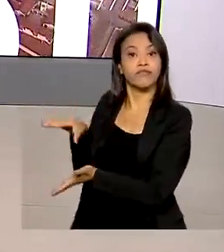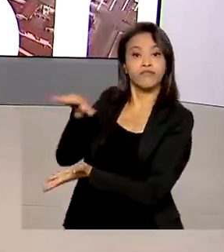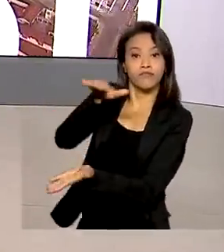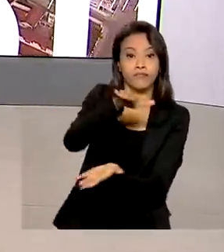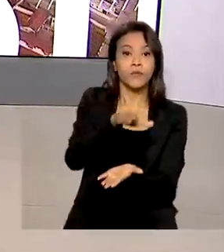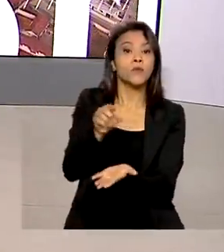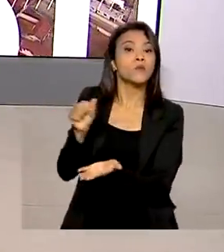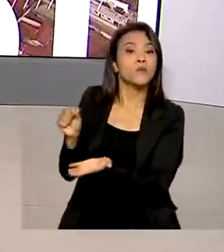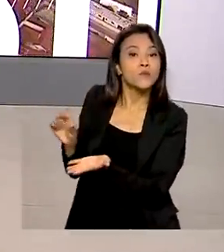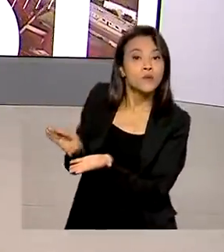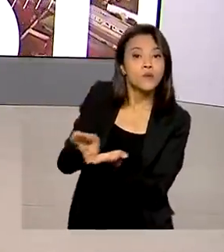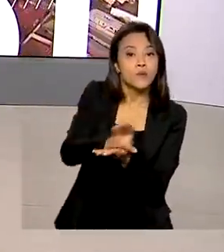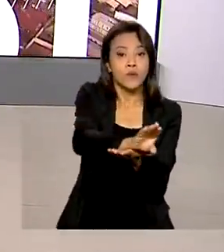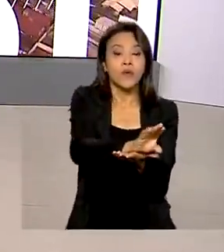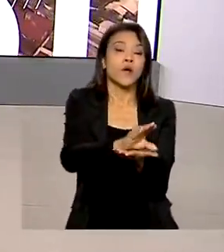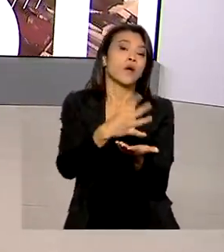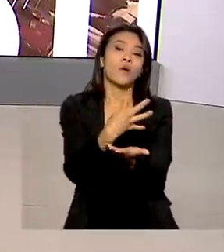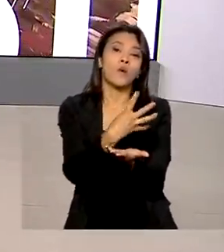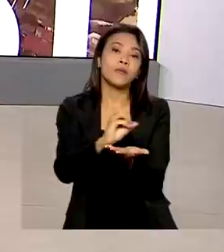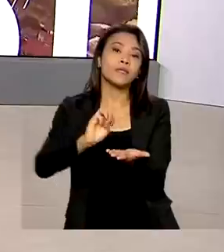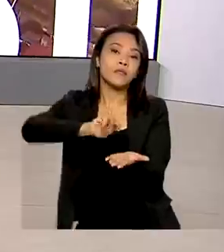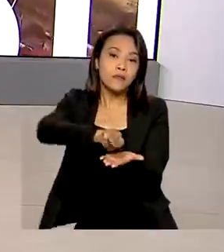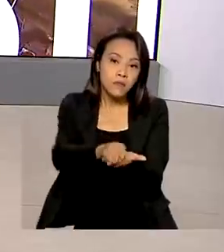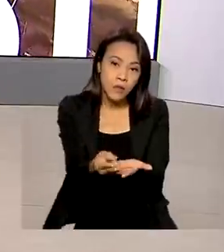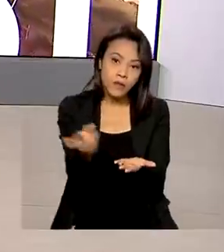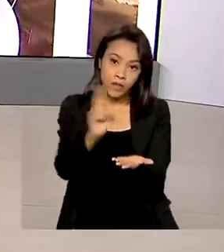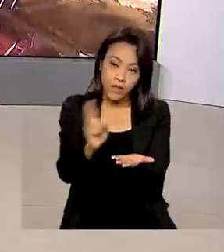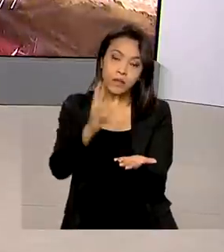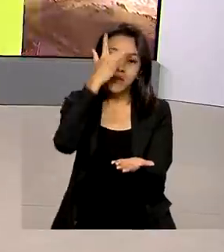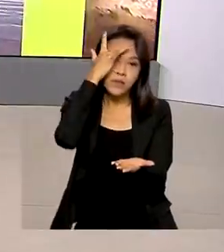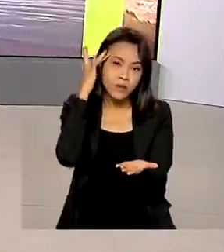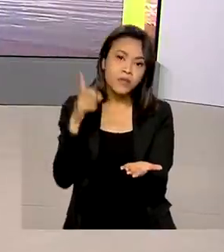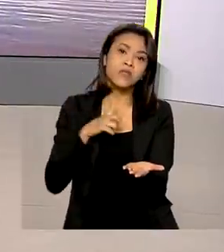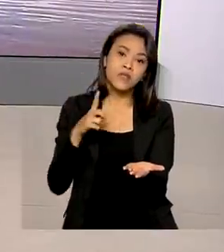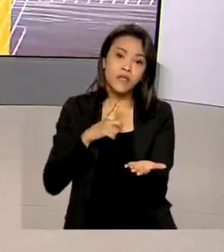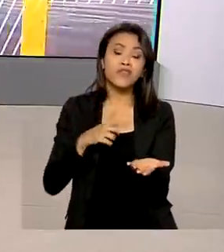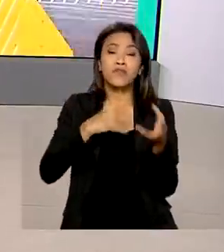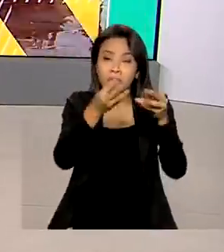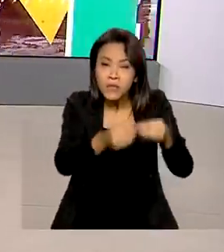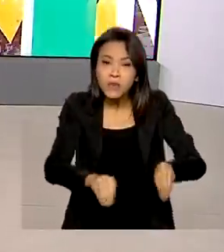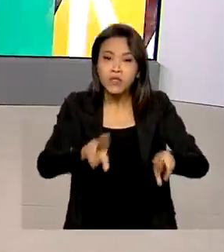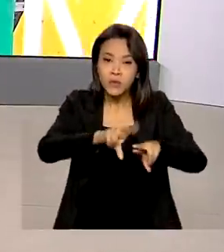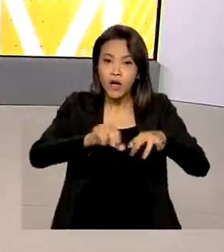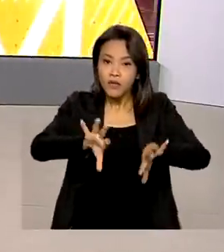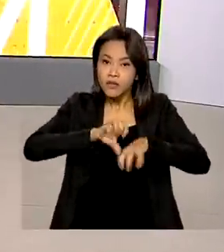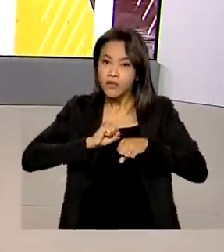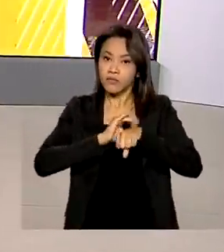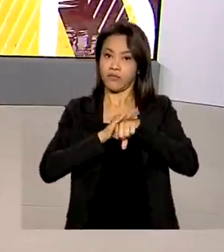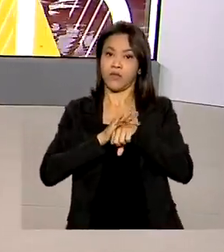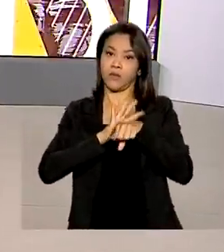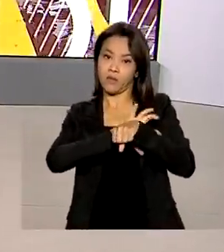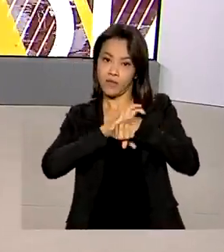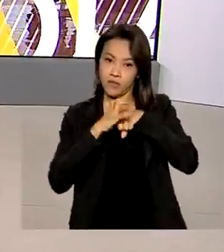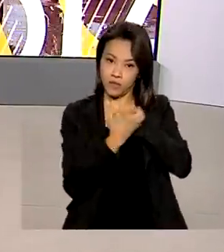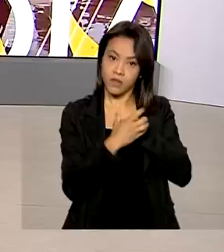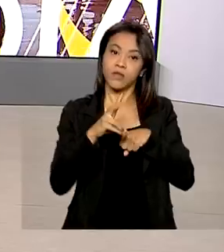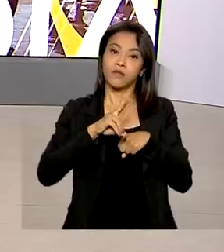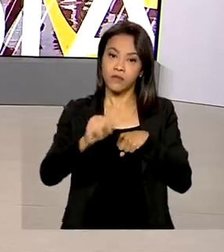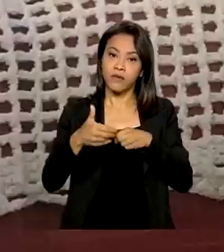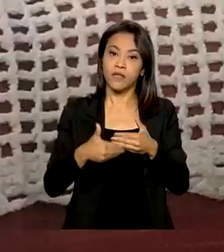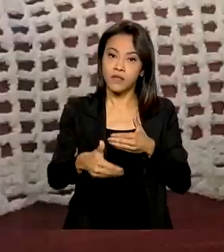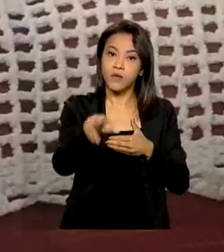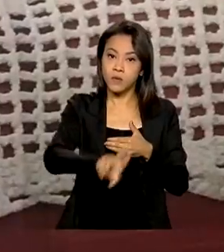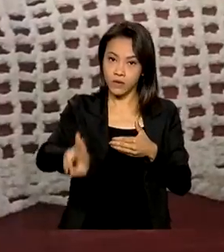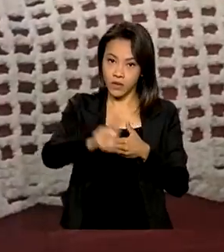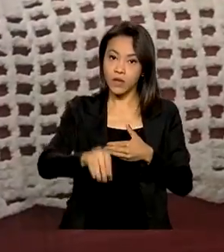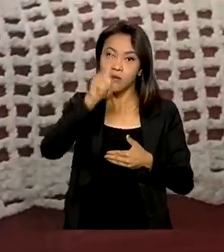de reais para o tratamento de pacientes com sequelas da Covid-19. Os recursos vão ser utilizados na rede de atenção primária.